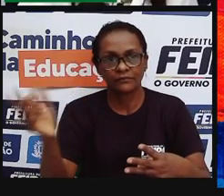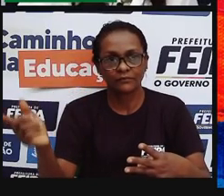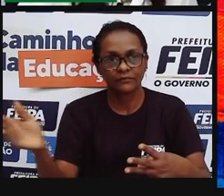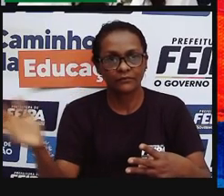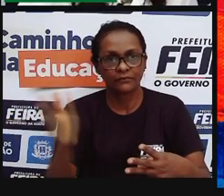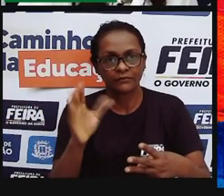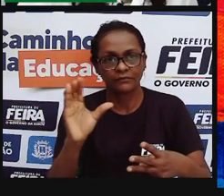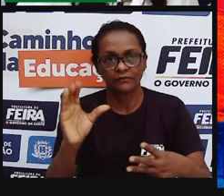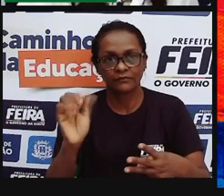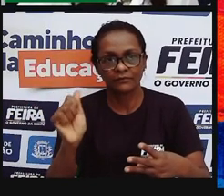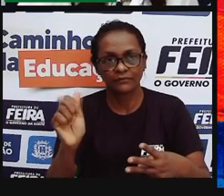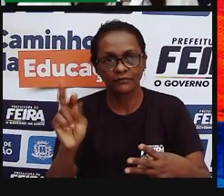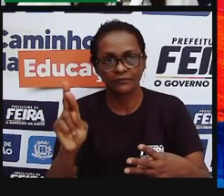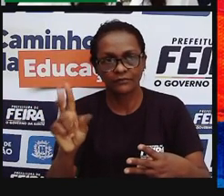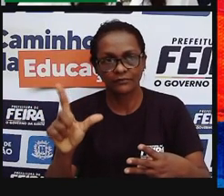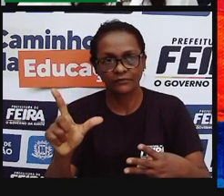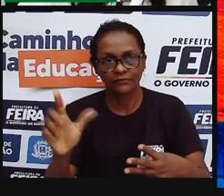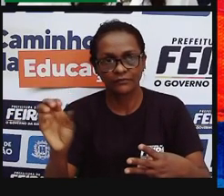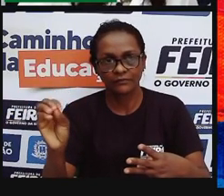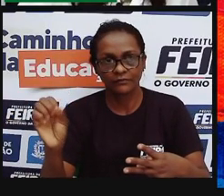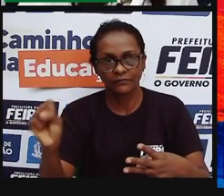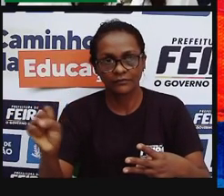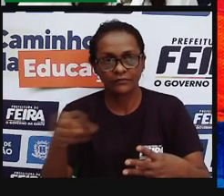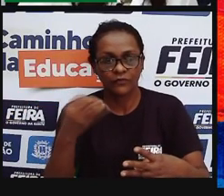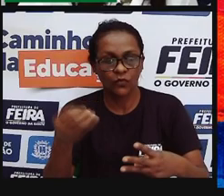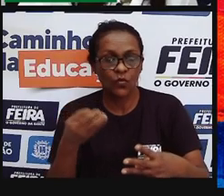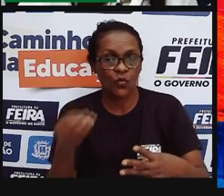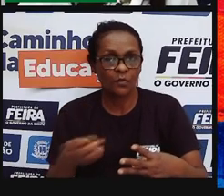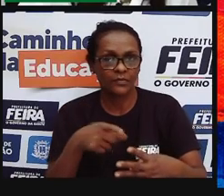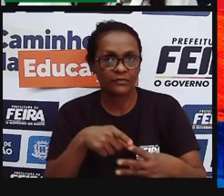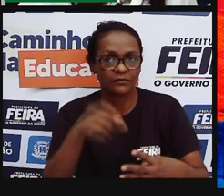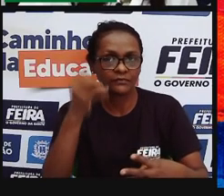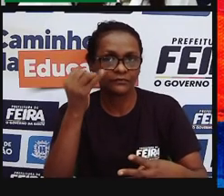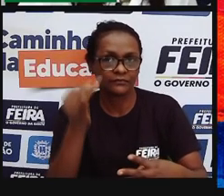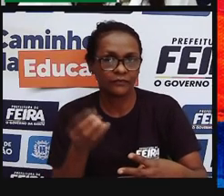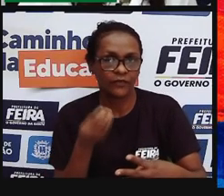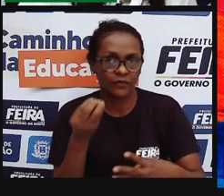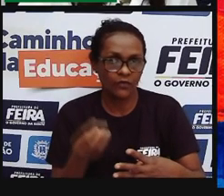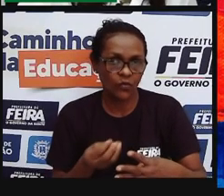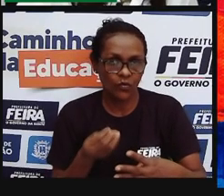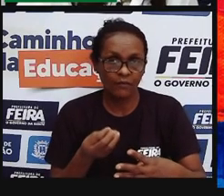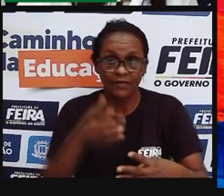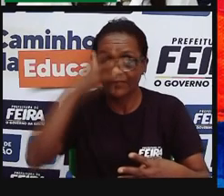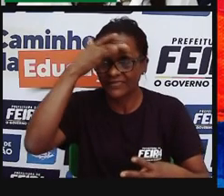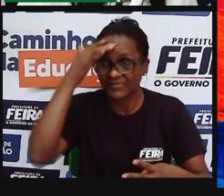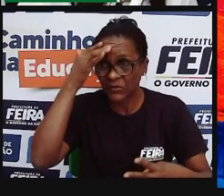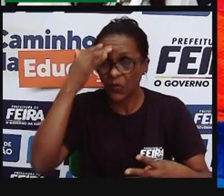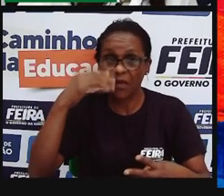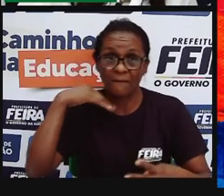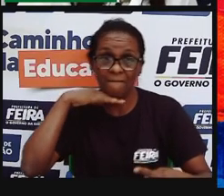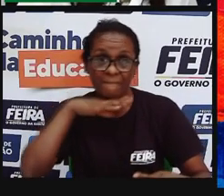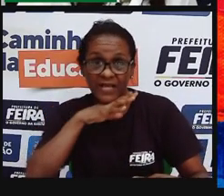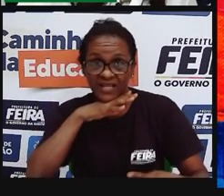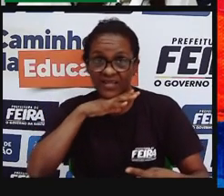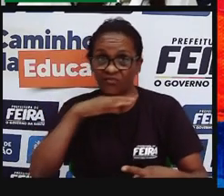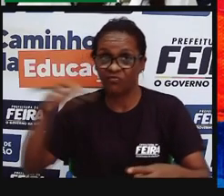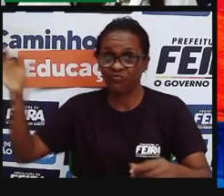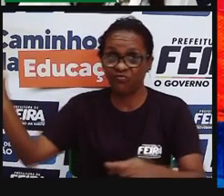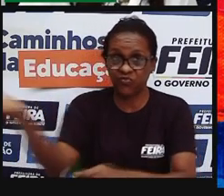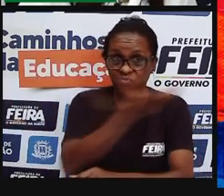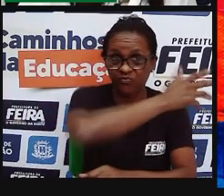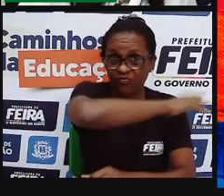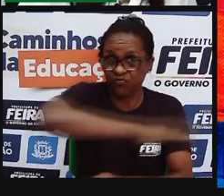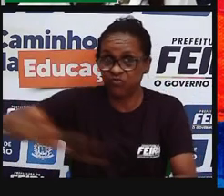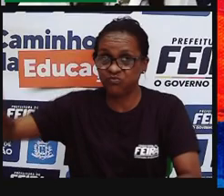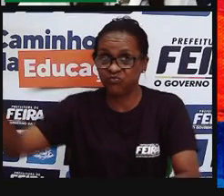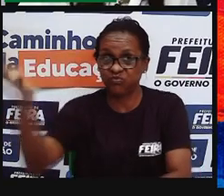a lei do machado, avalanches de desatinos, numa ambição desmedida, absurdos contra